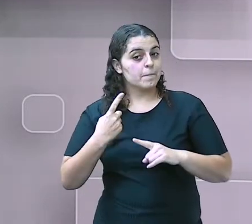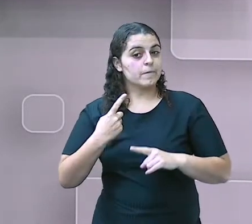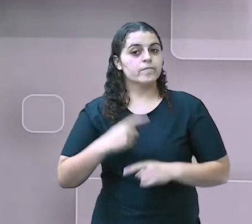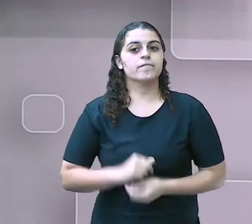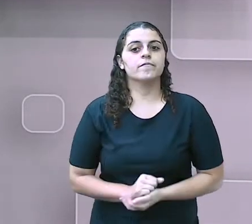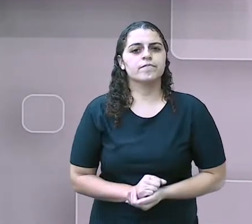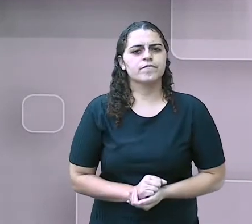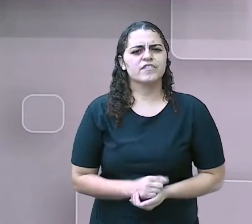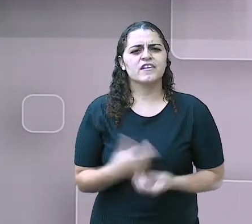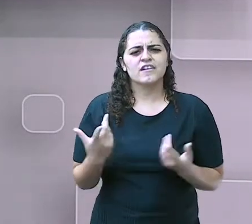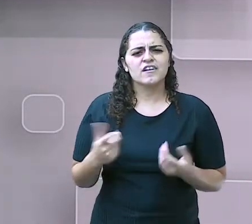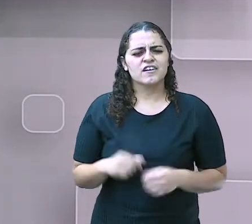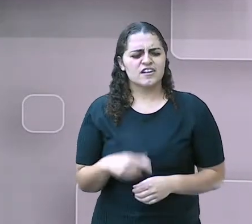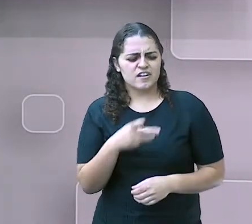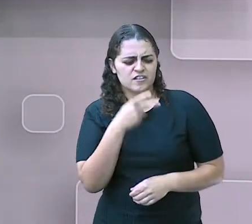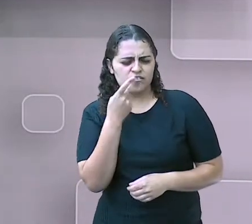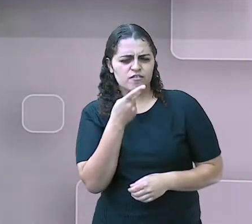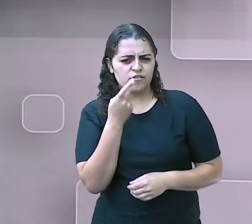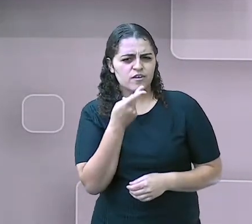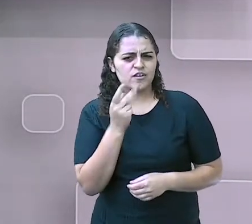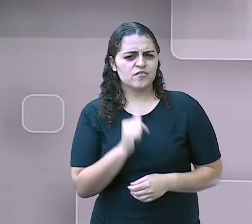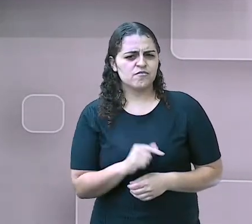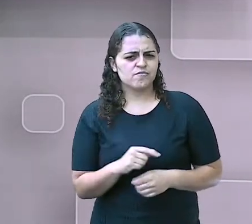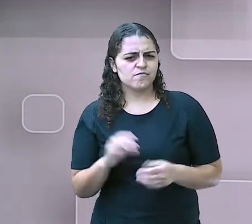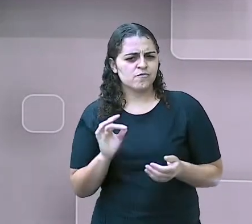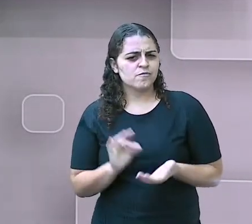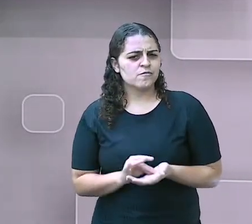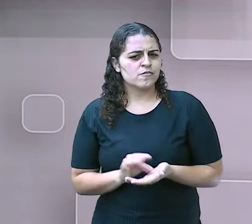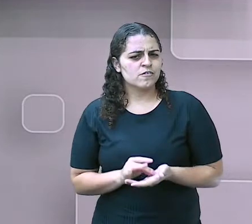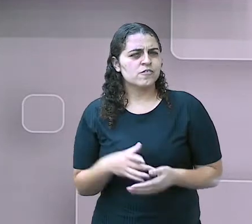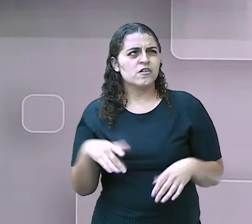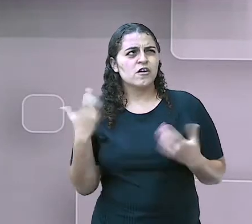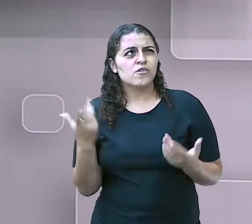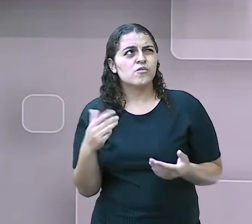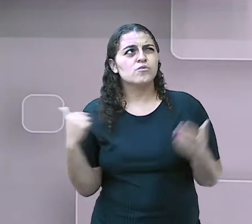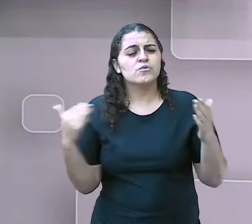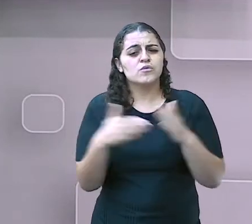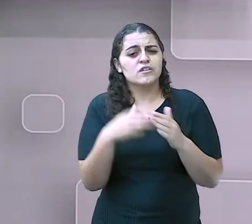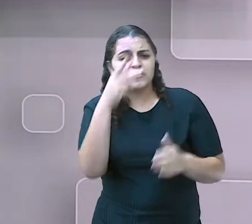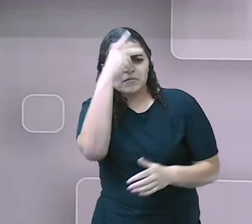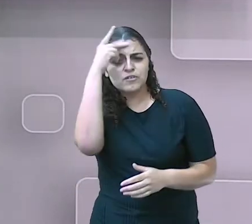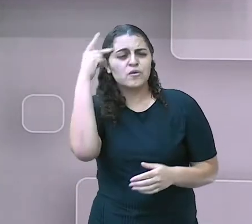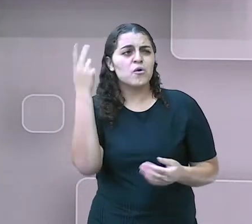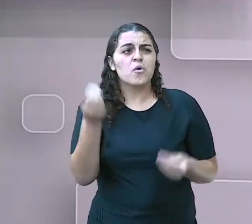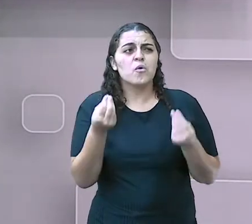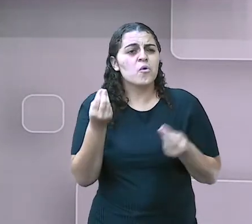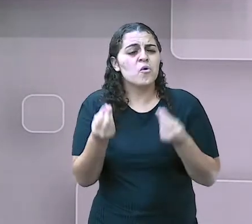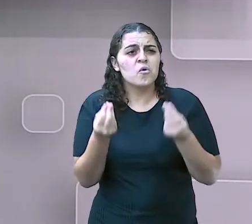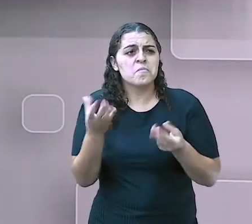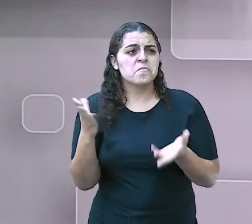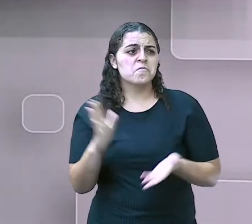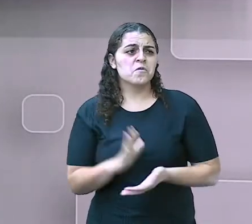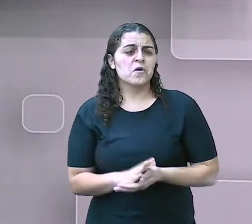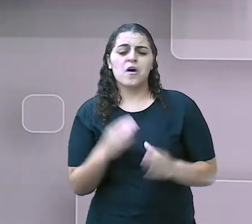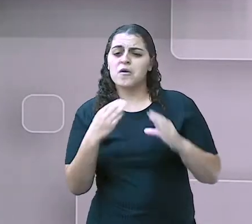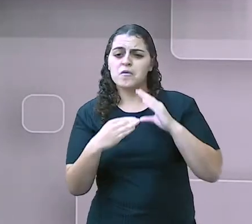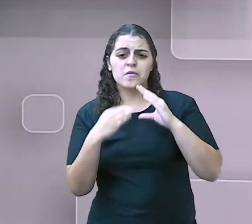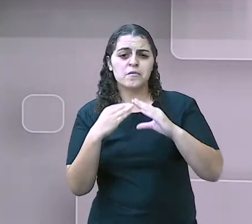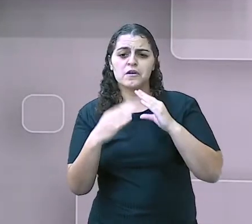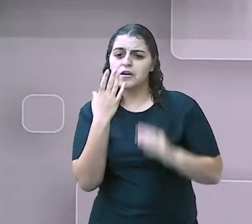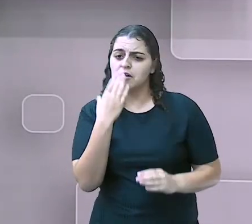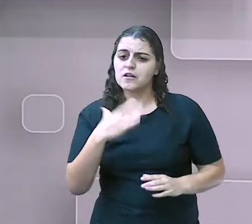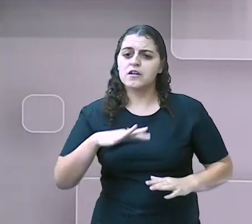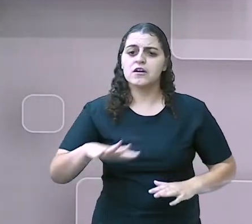Mas, será que elas falam mesmo com todo mundo? Será como que funciona aí essa questão da comunicação da